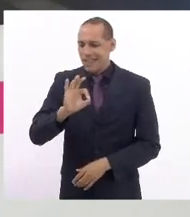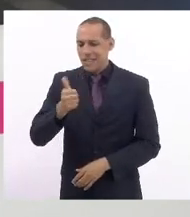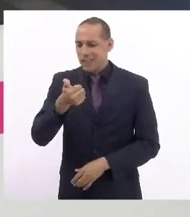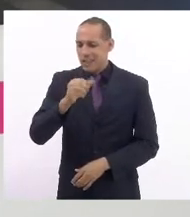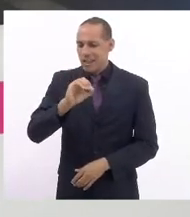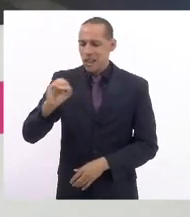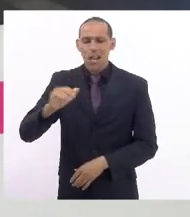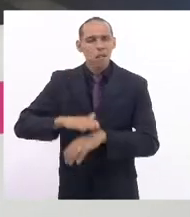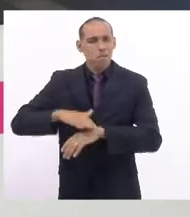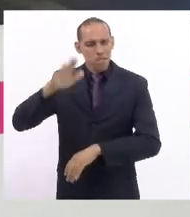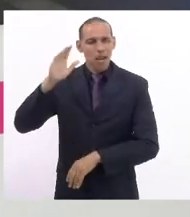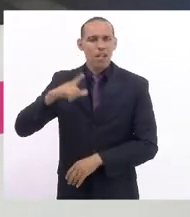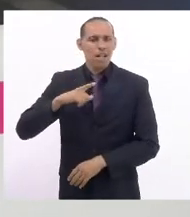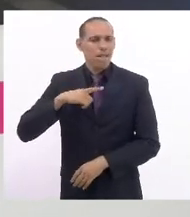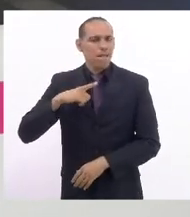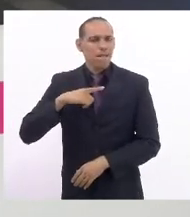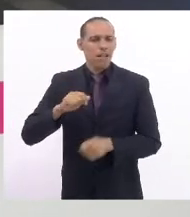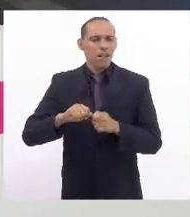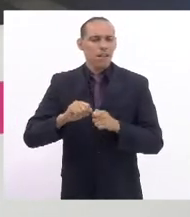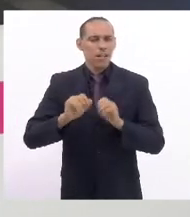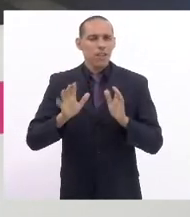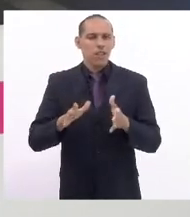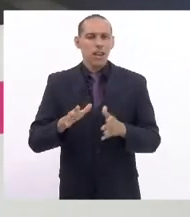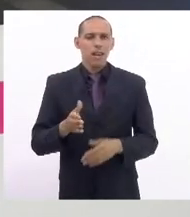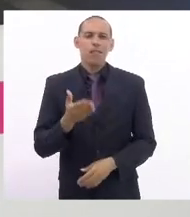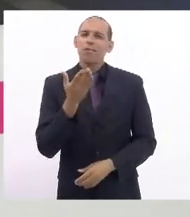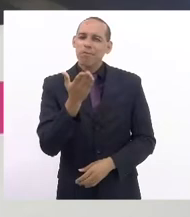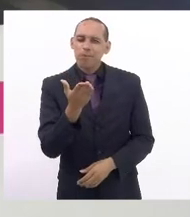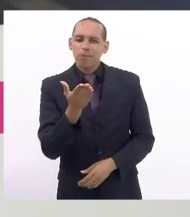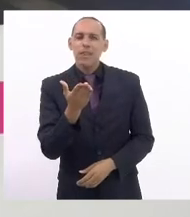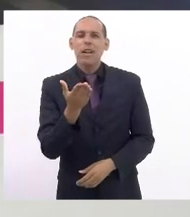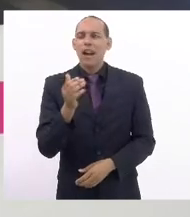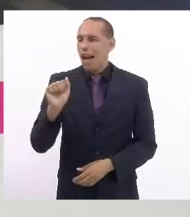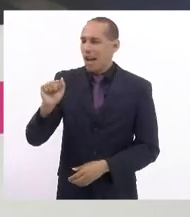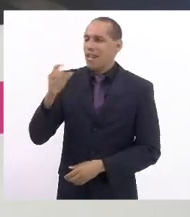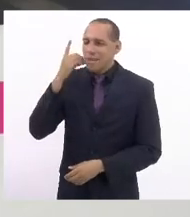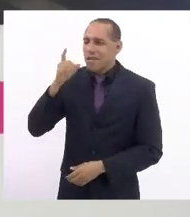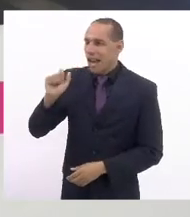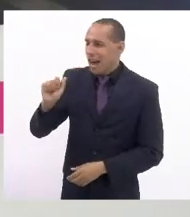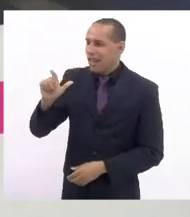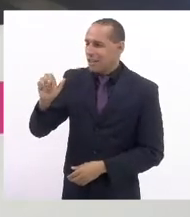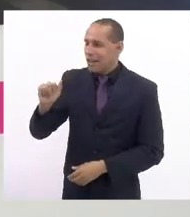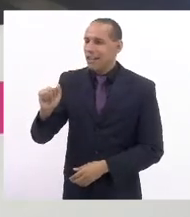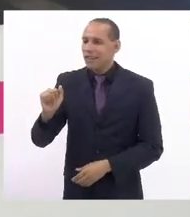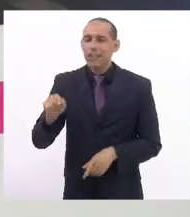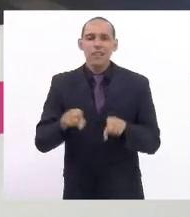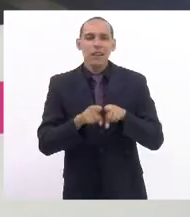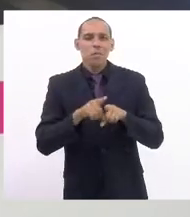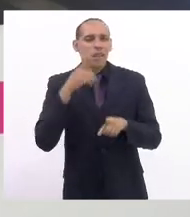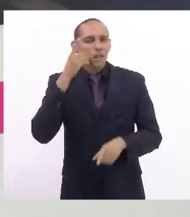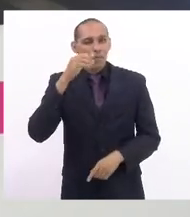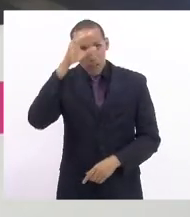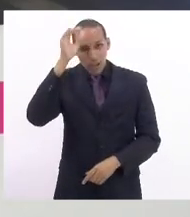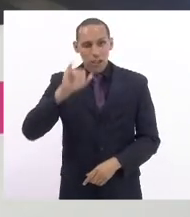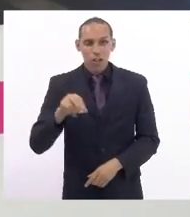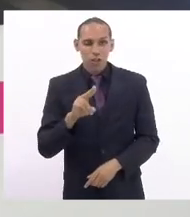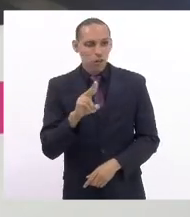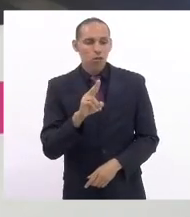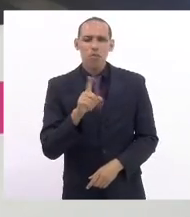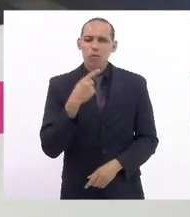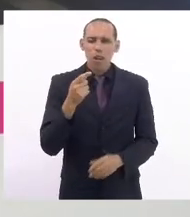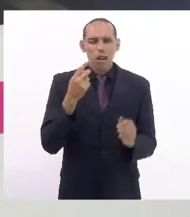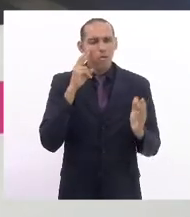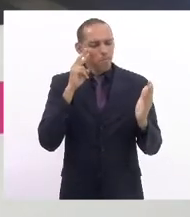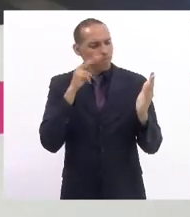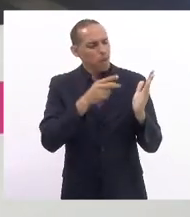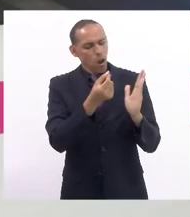Passos e quando vossa excelência cobra deputada Tia Ju a gente olha para o orçamento e a gente vem cobrando a execução